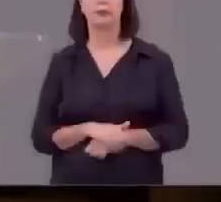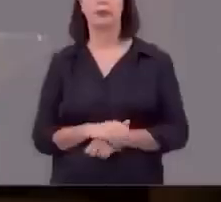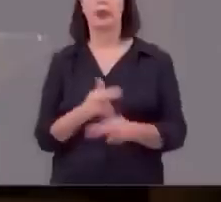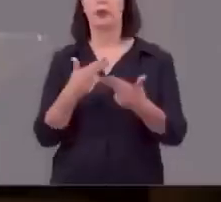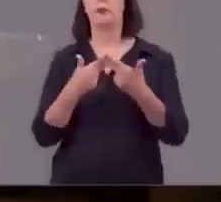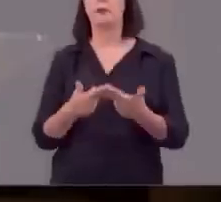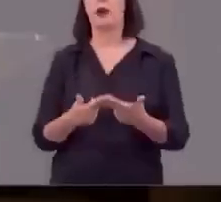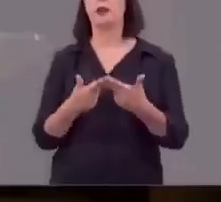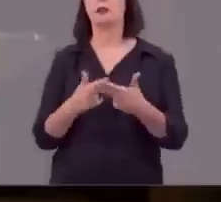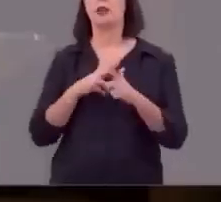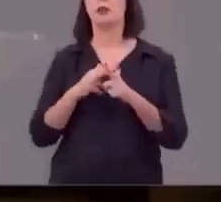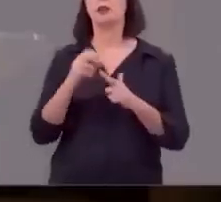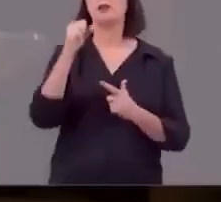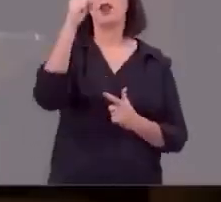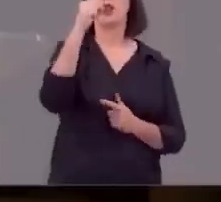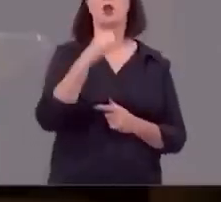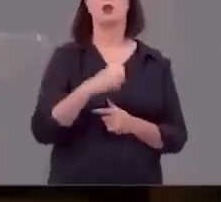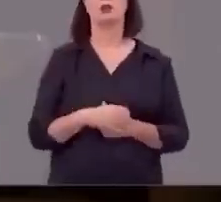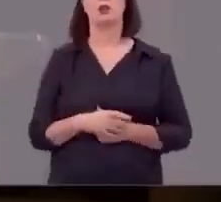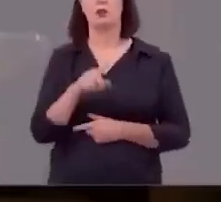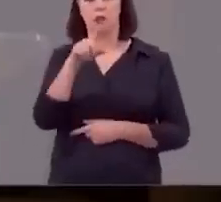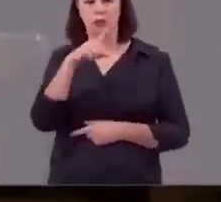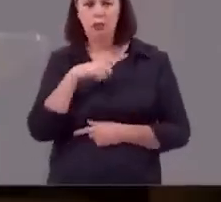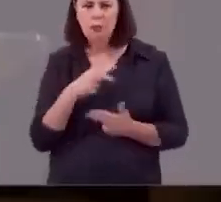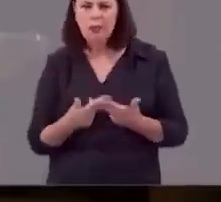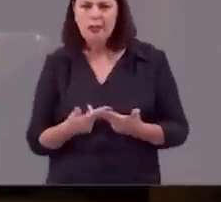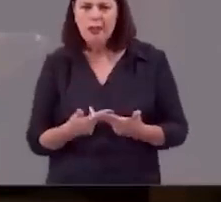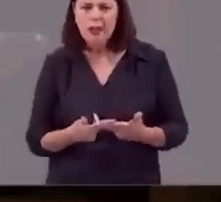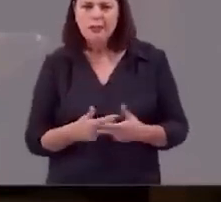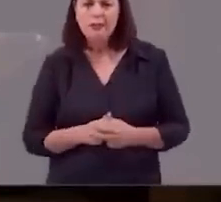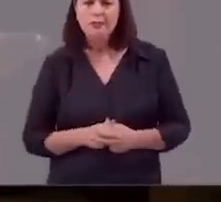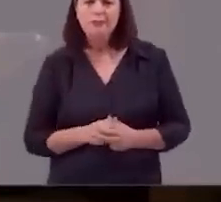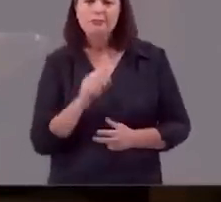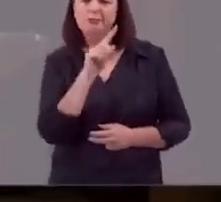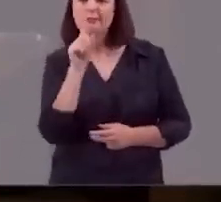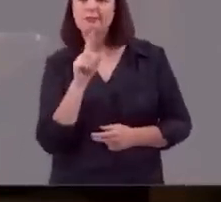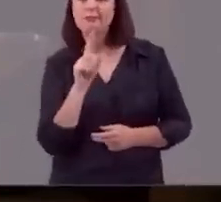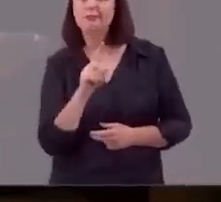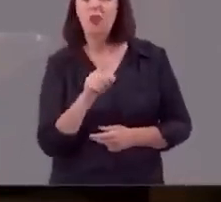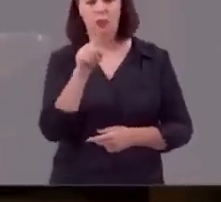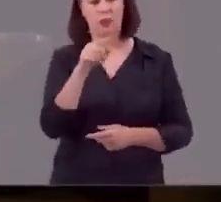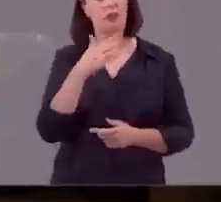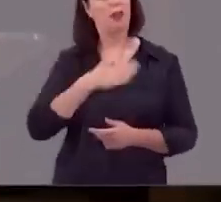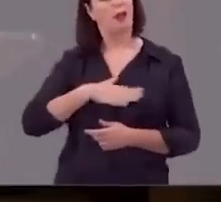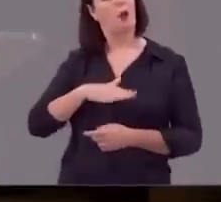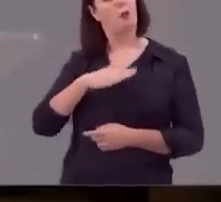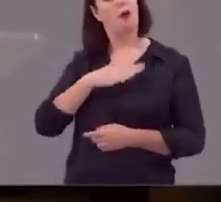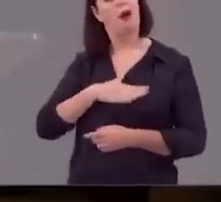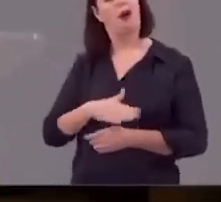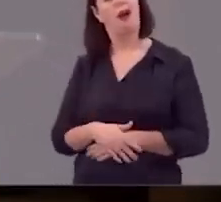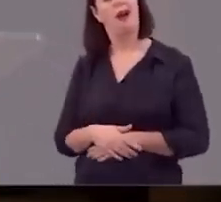paciência triunfadora você tem paciência você é uma pessoa calma